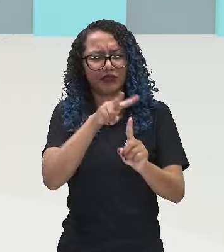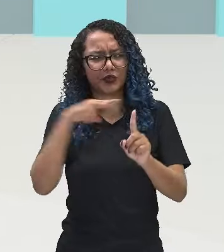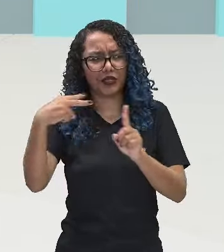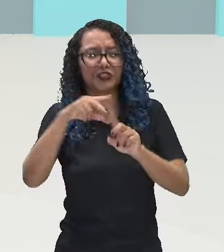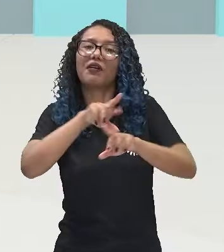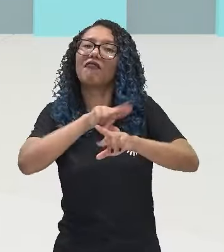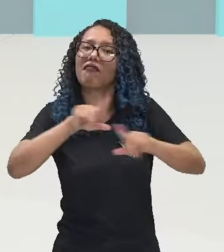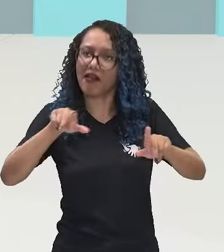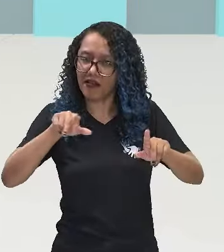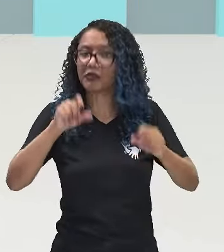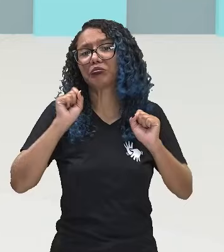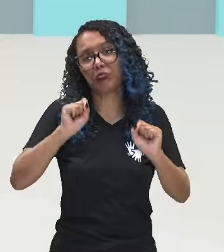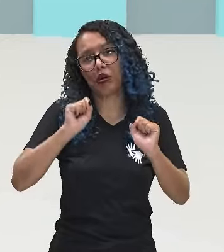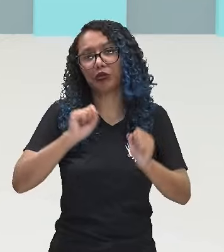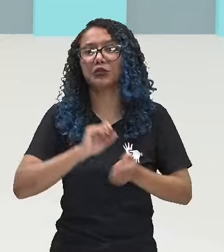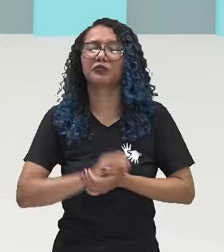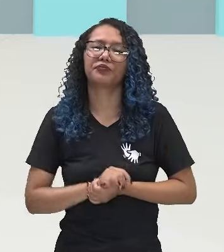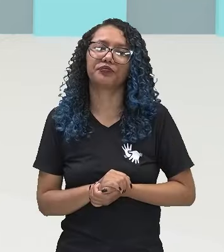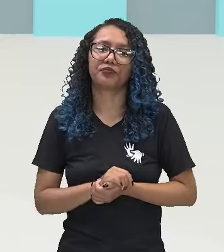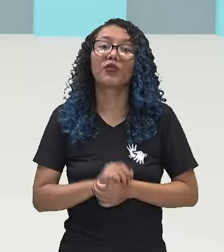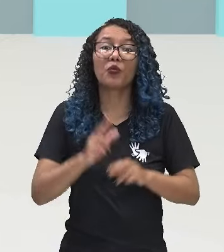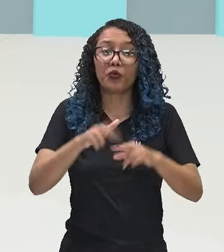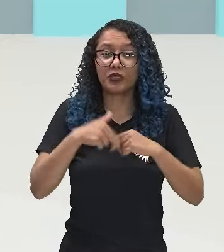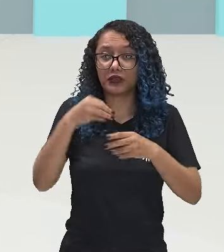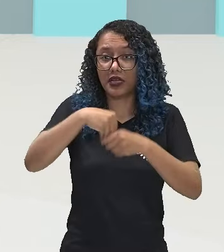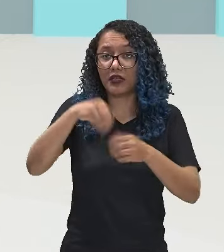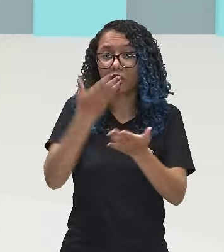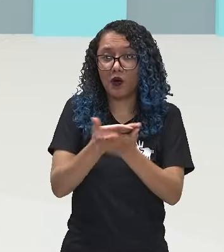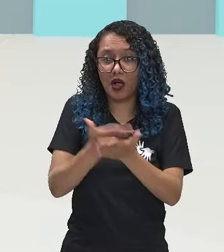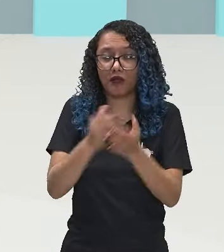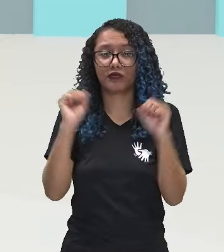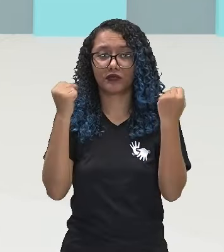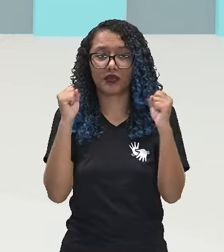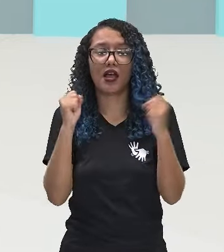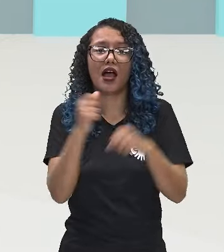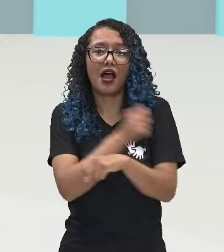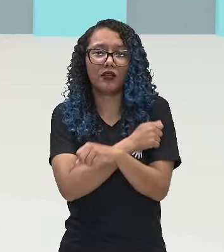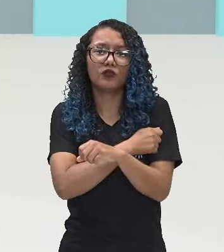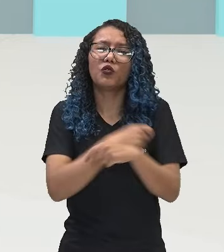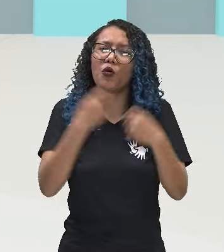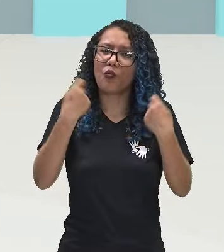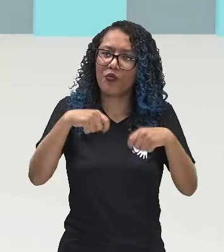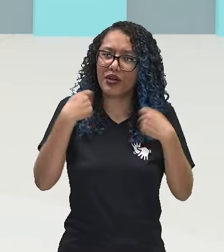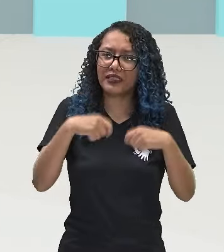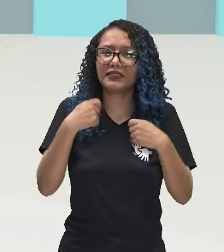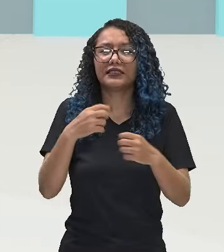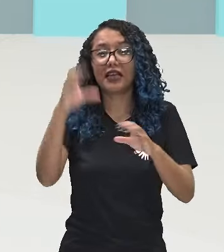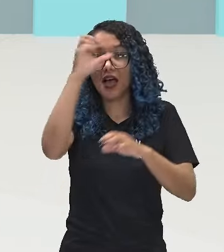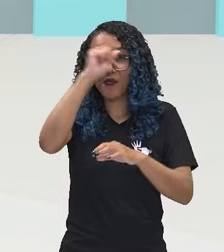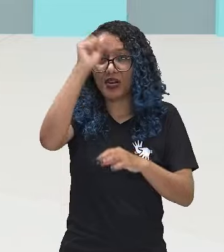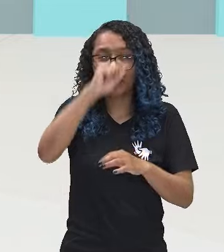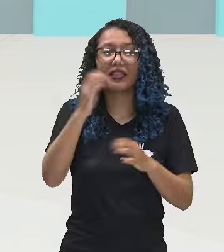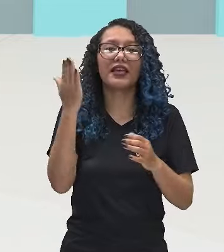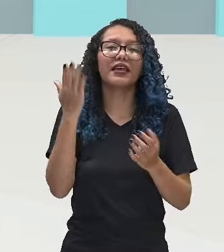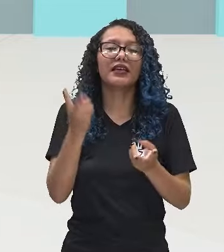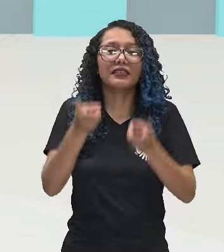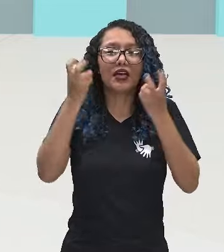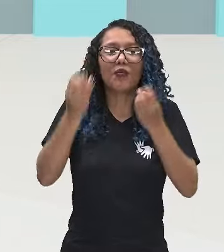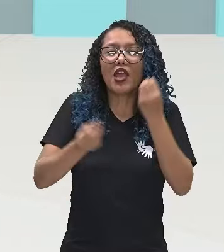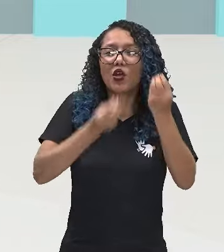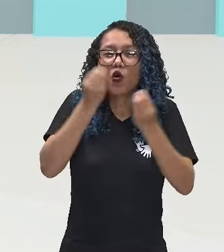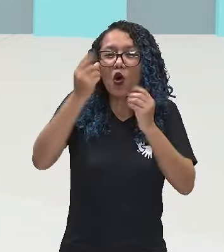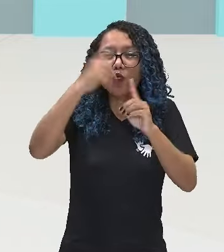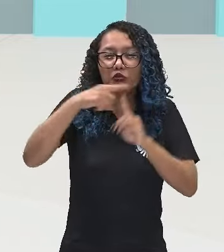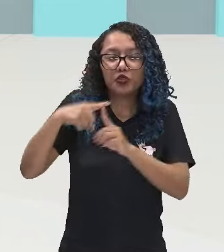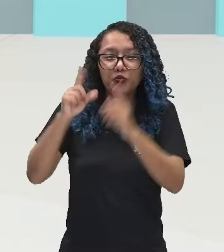isso, nas aulas de educação física, os alunos devem produzir e ler diferentes textos corporais, uma dança, um